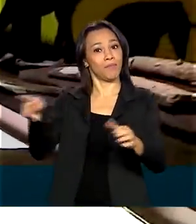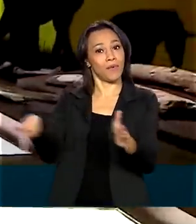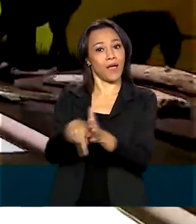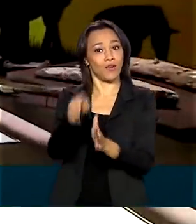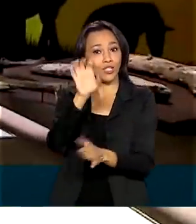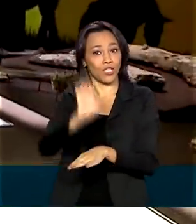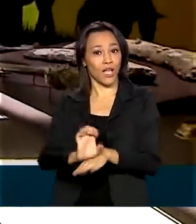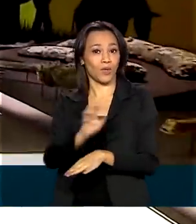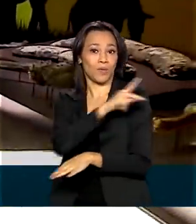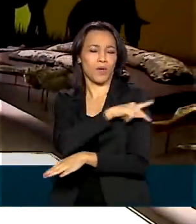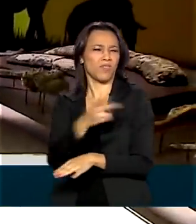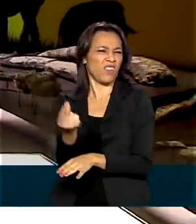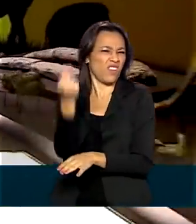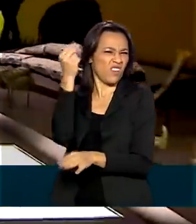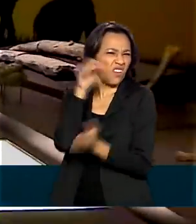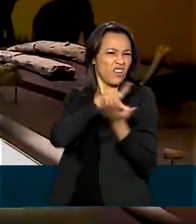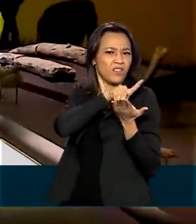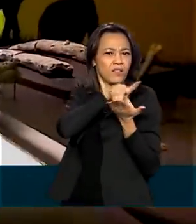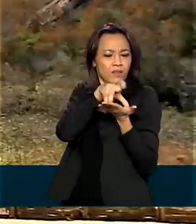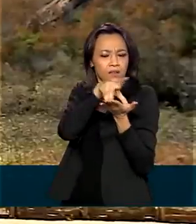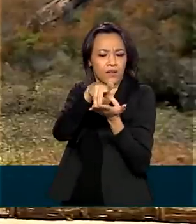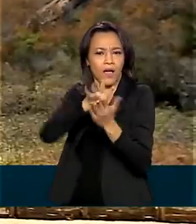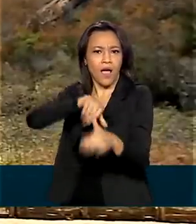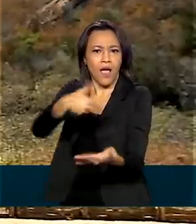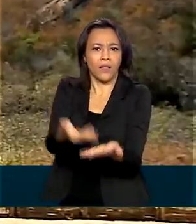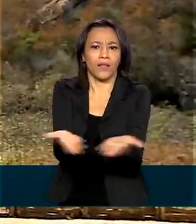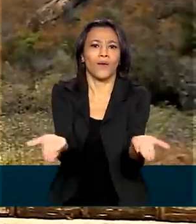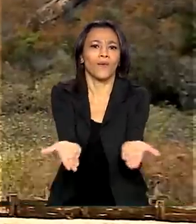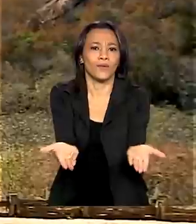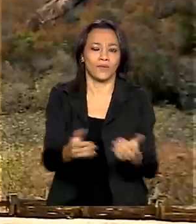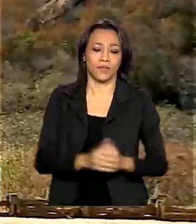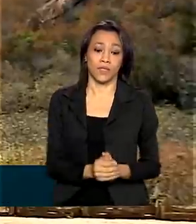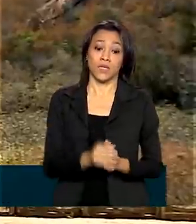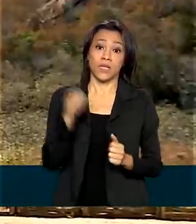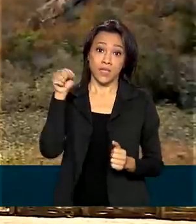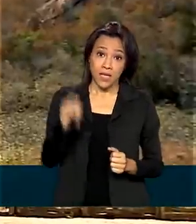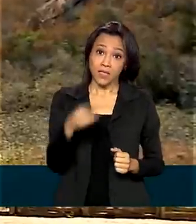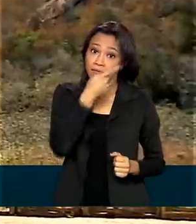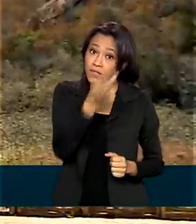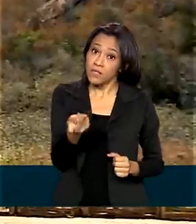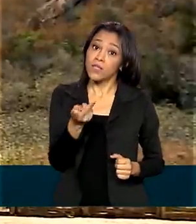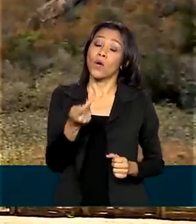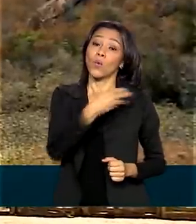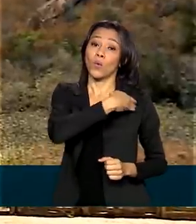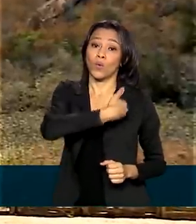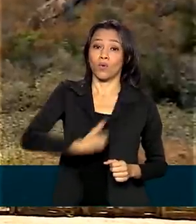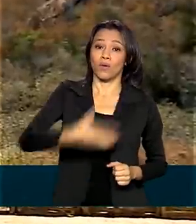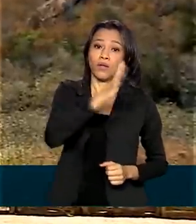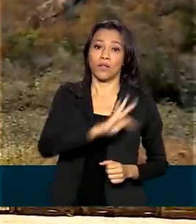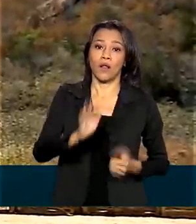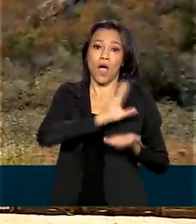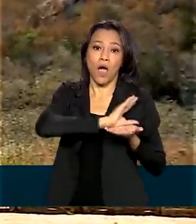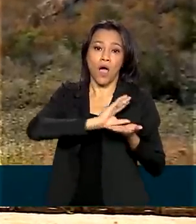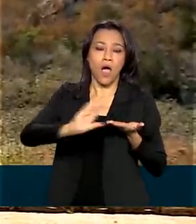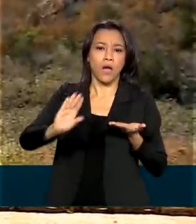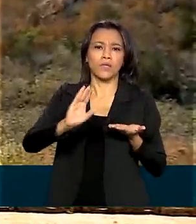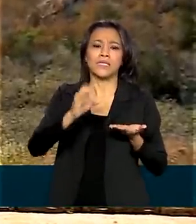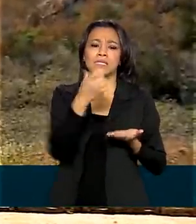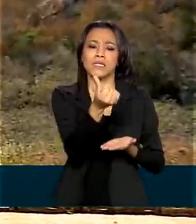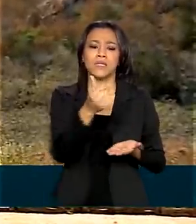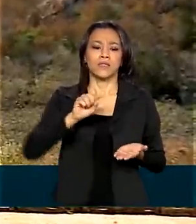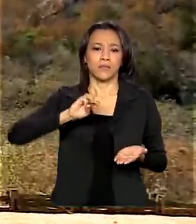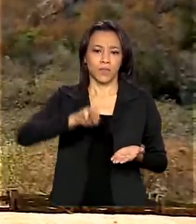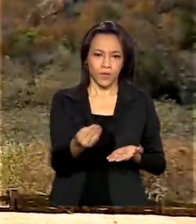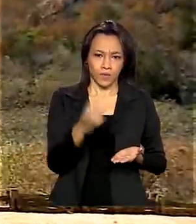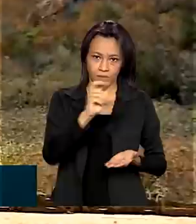desde a época dos dinossauros até os dias atuais. Durante a visita, foi anunciado um investimento do governo federal de cerca de 6 milhões e 500